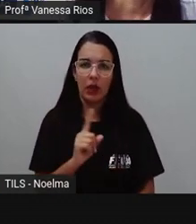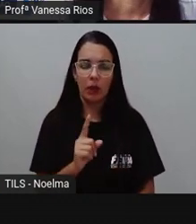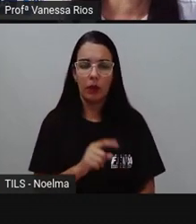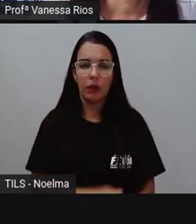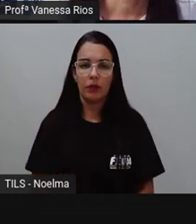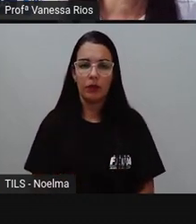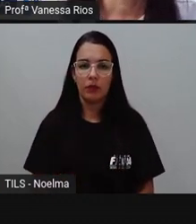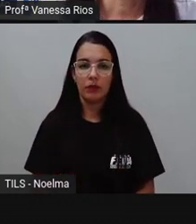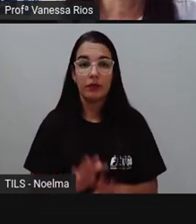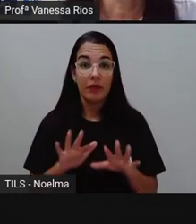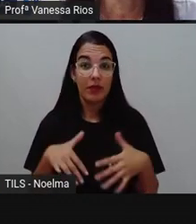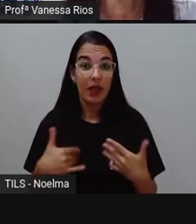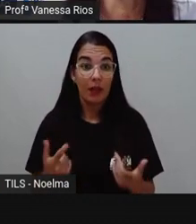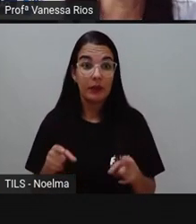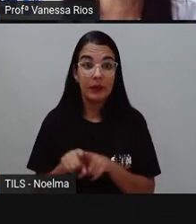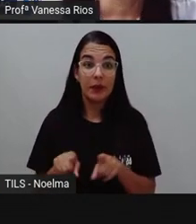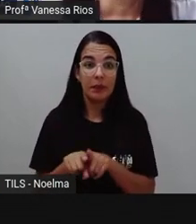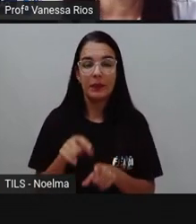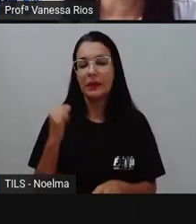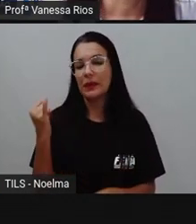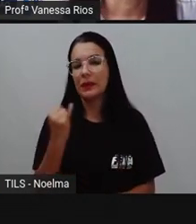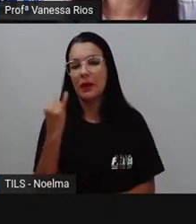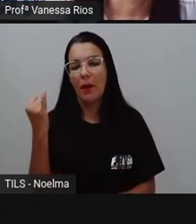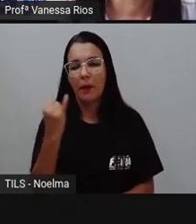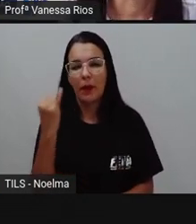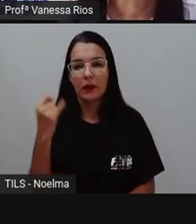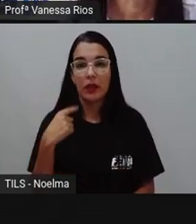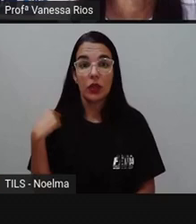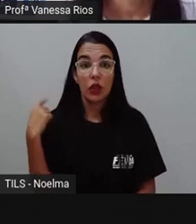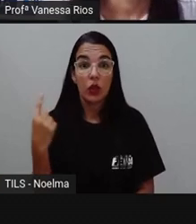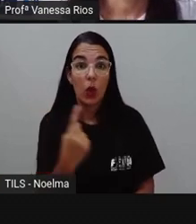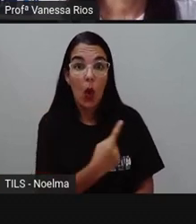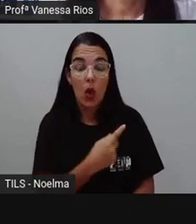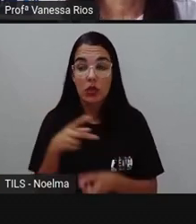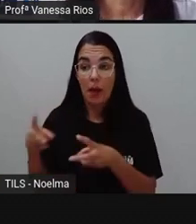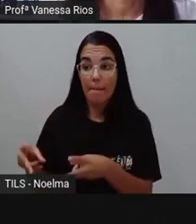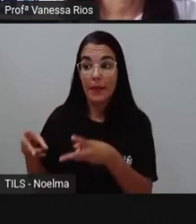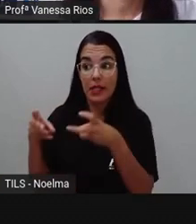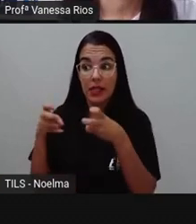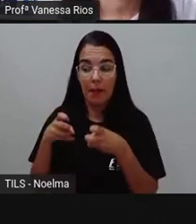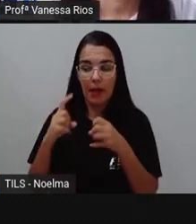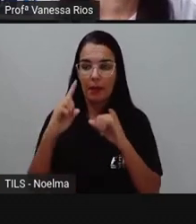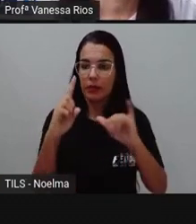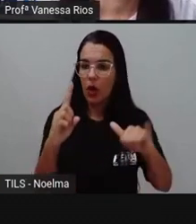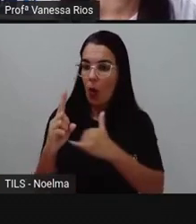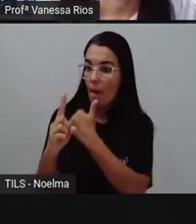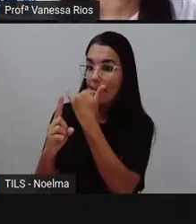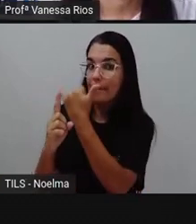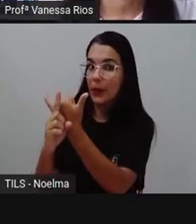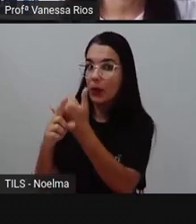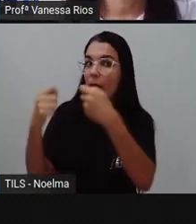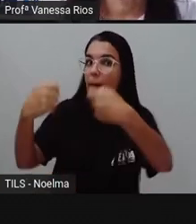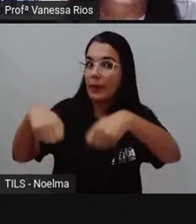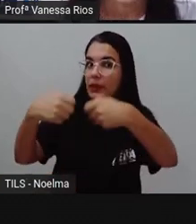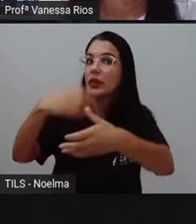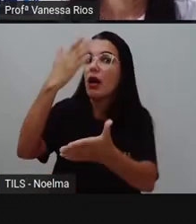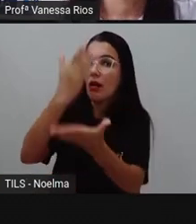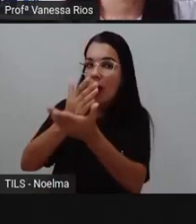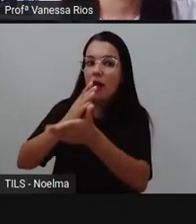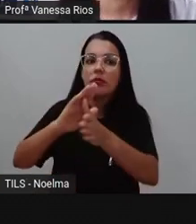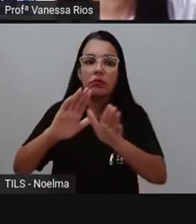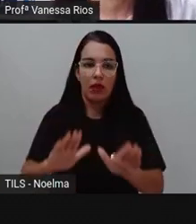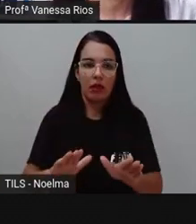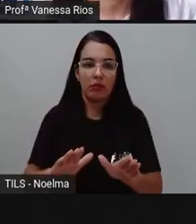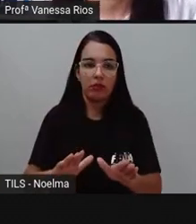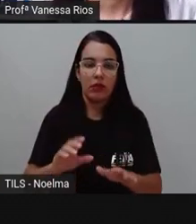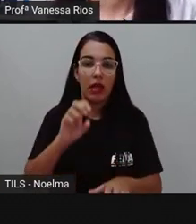E aí é muito importante nós percebermos que o bullying precisa acabar. E